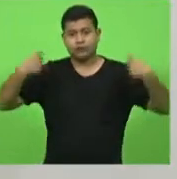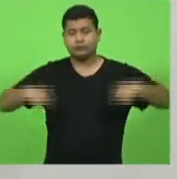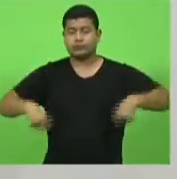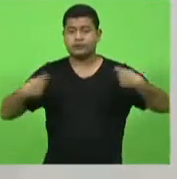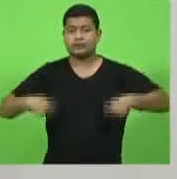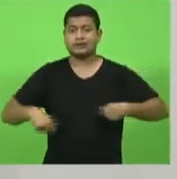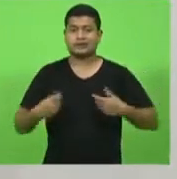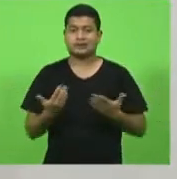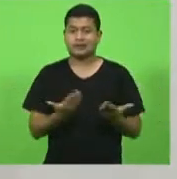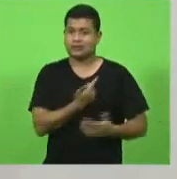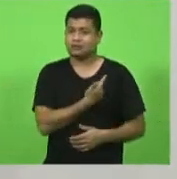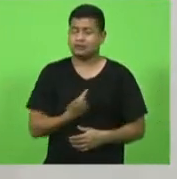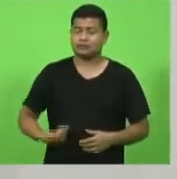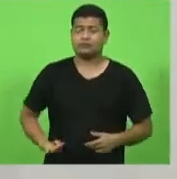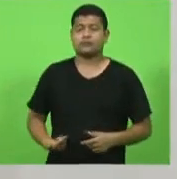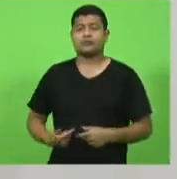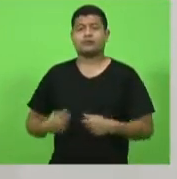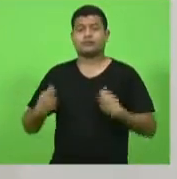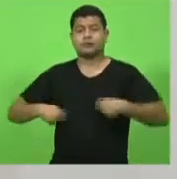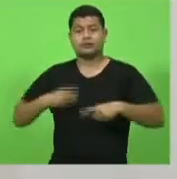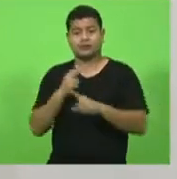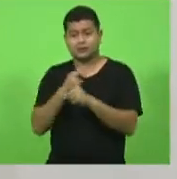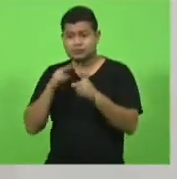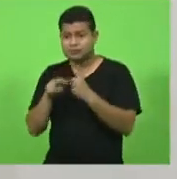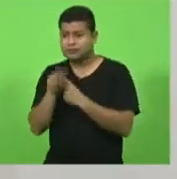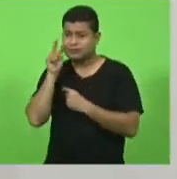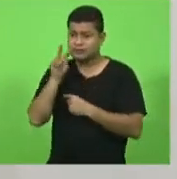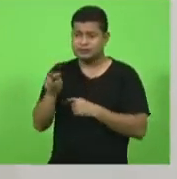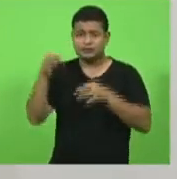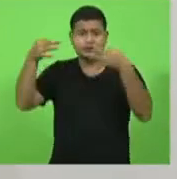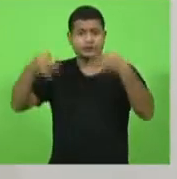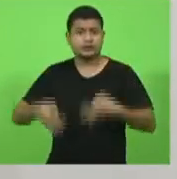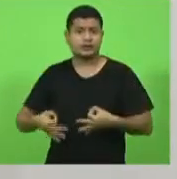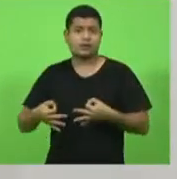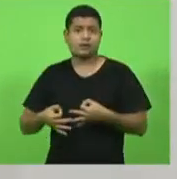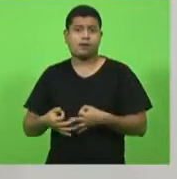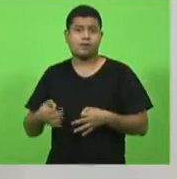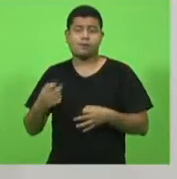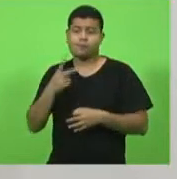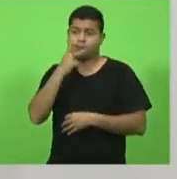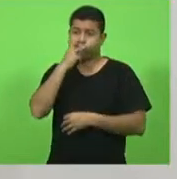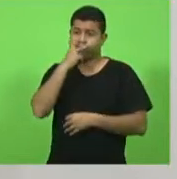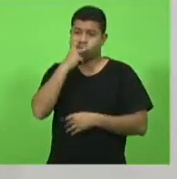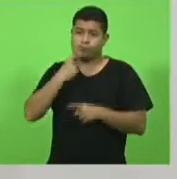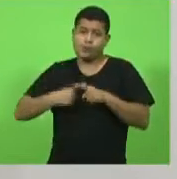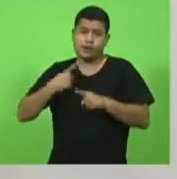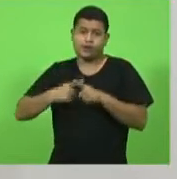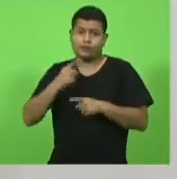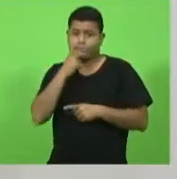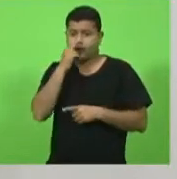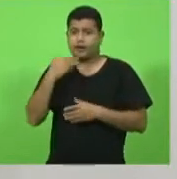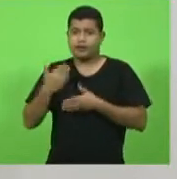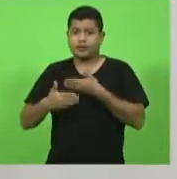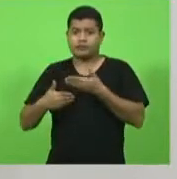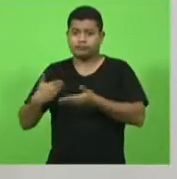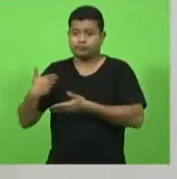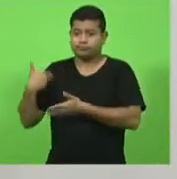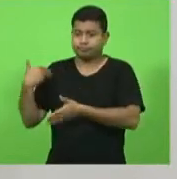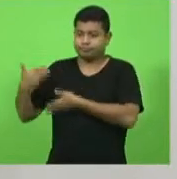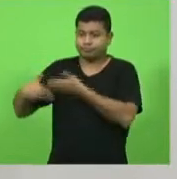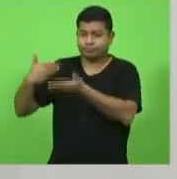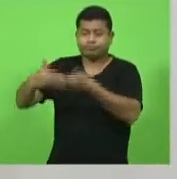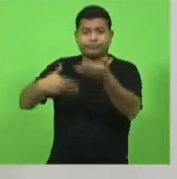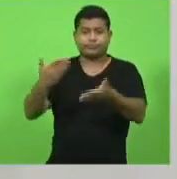tenha este olhar porque está em efeito cascata destruindo não só